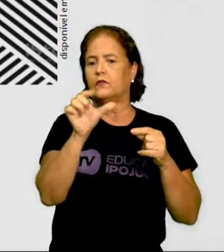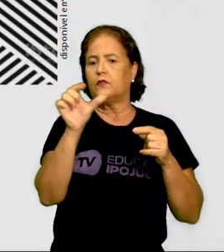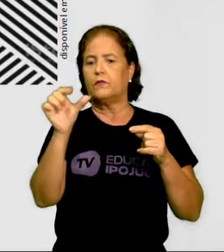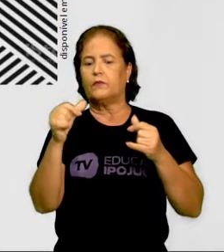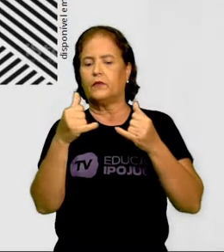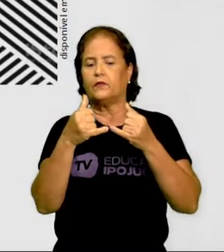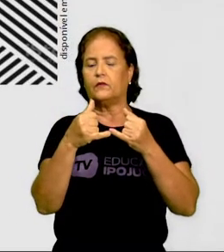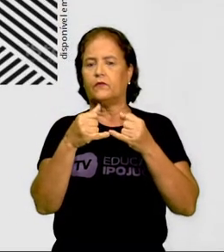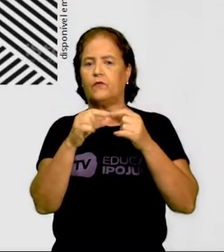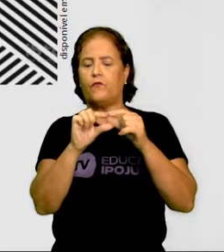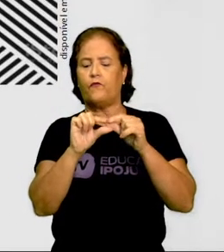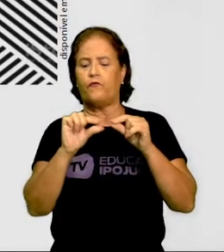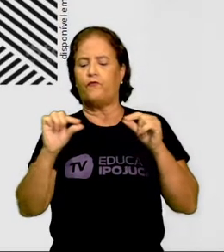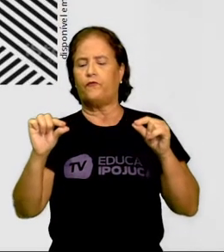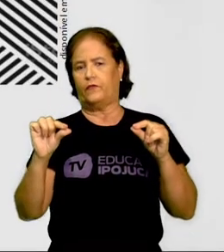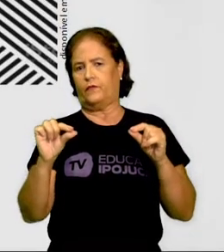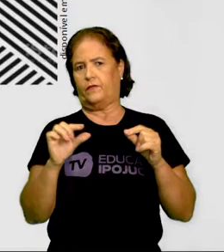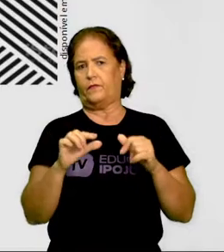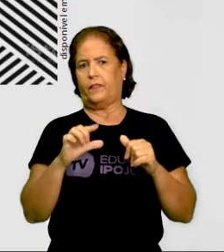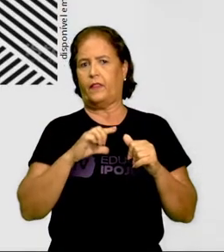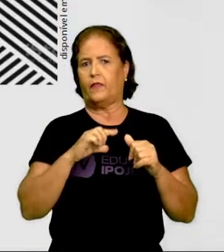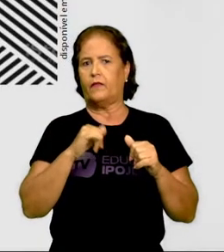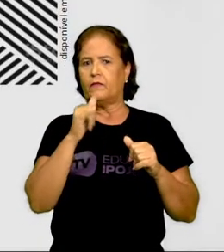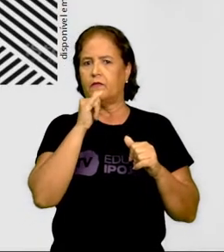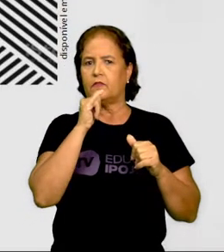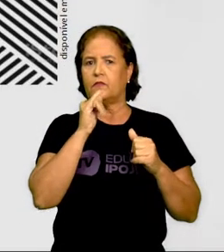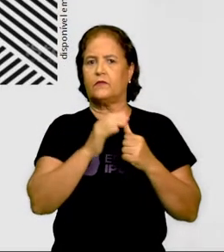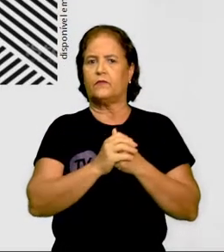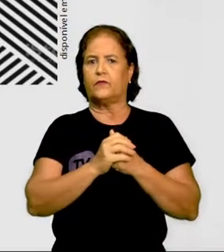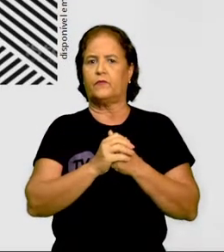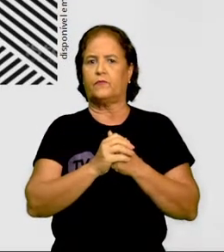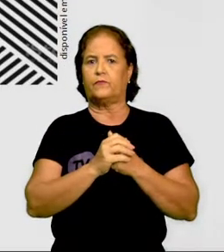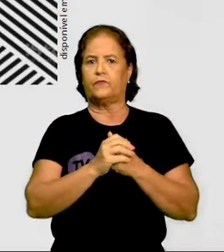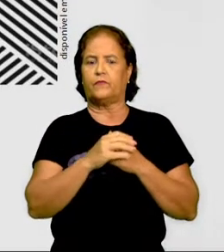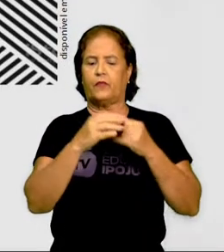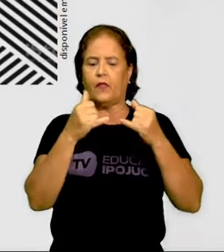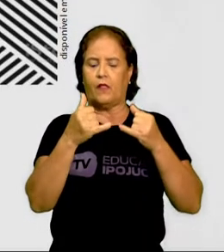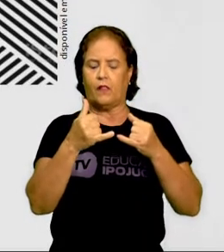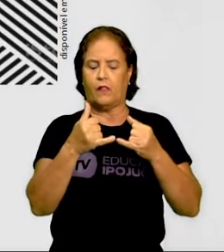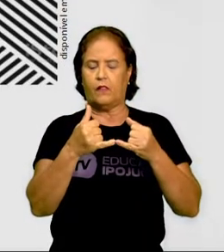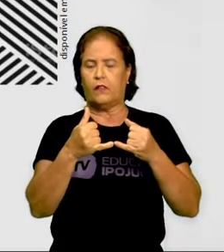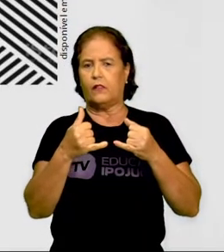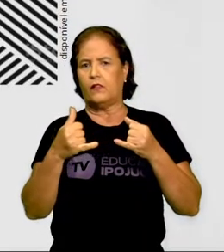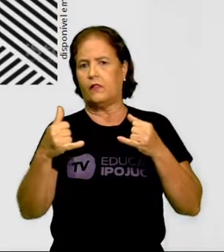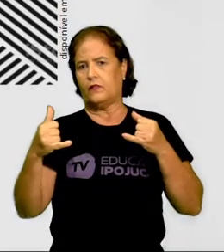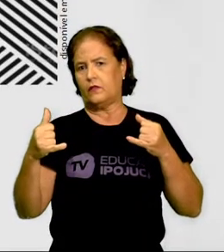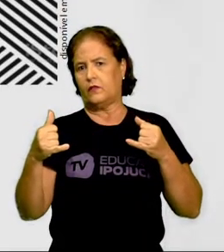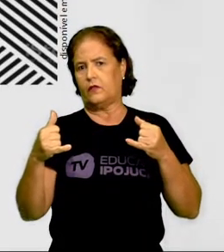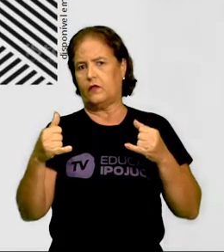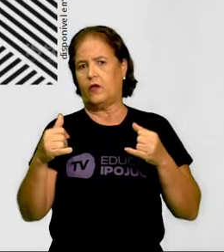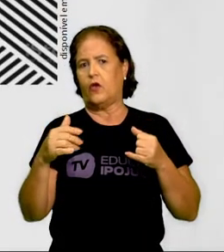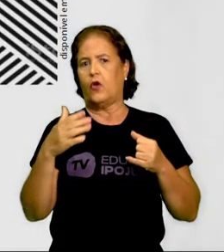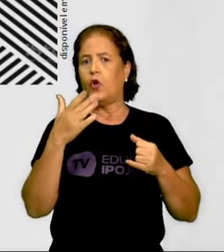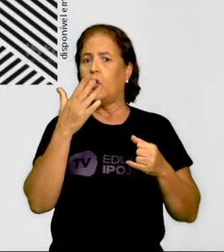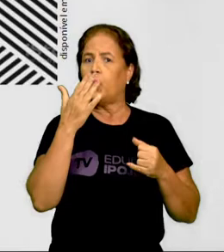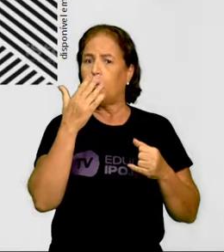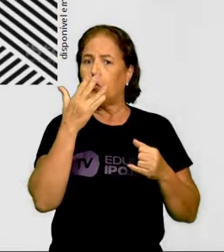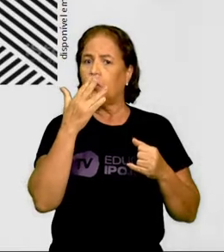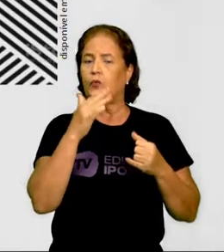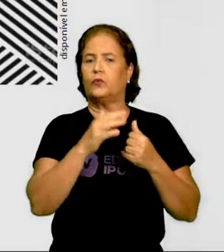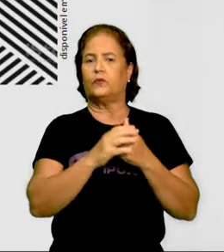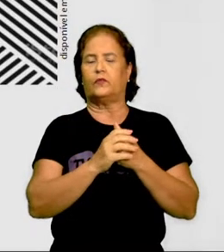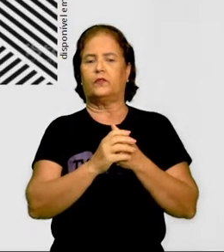alguns exemplos. Nós temos aqui, né, as linhas coloridas. Observe uma